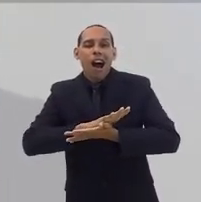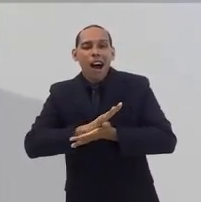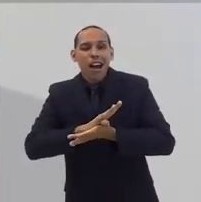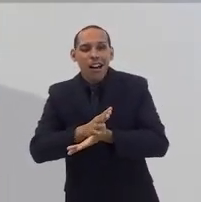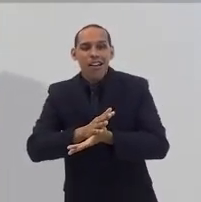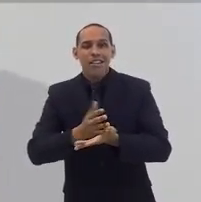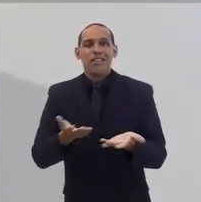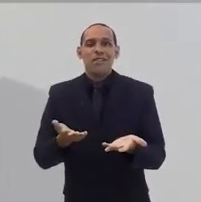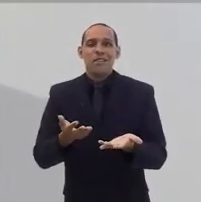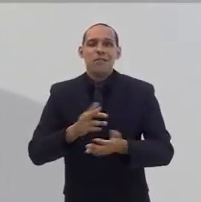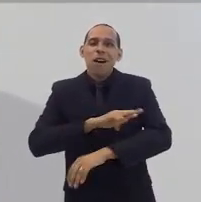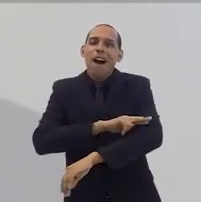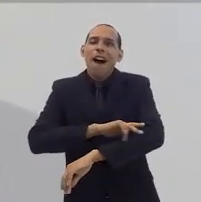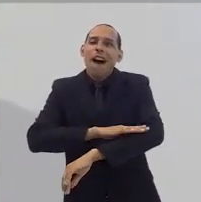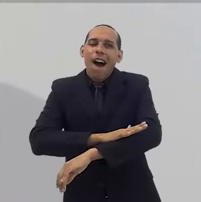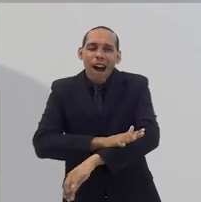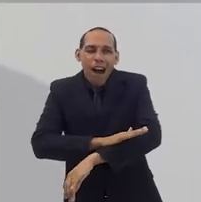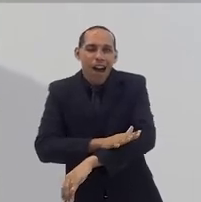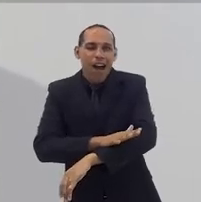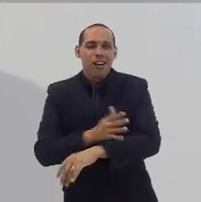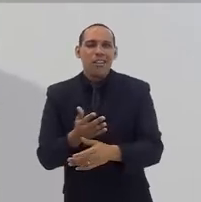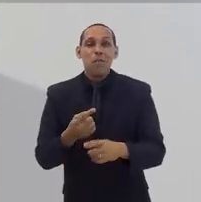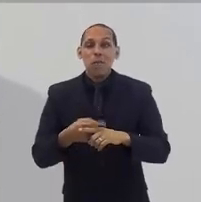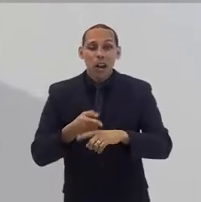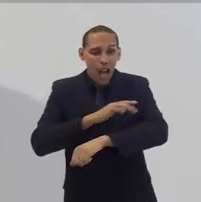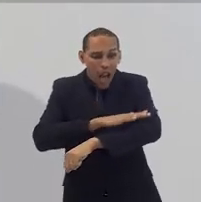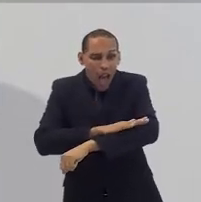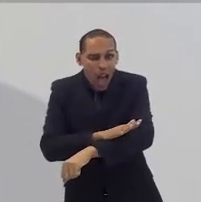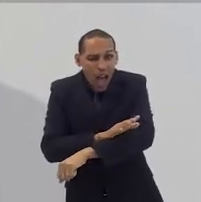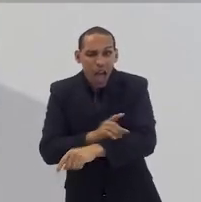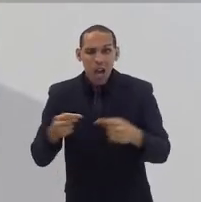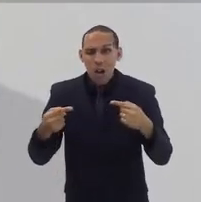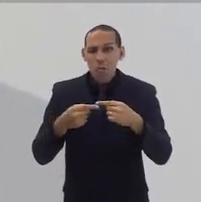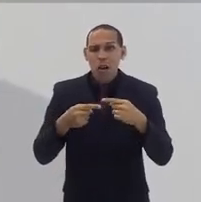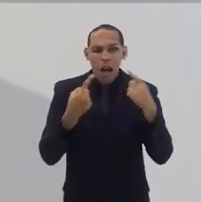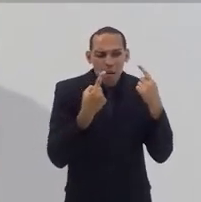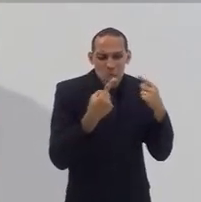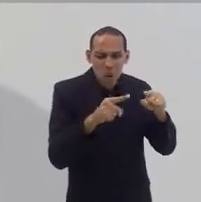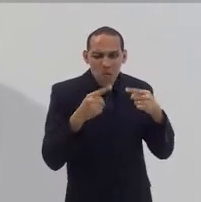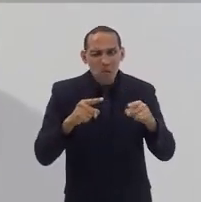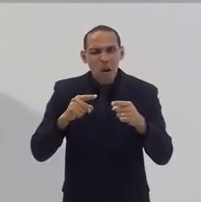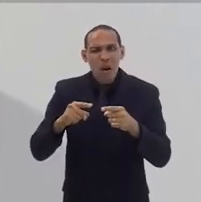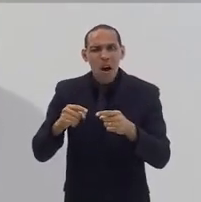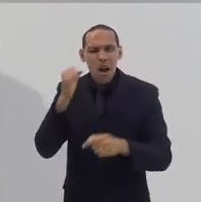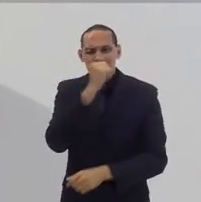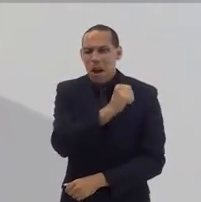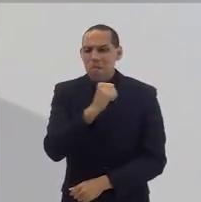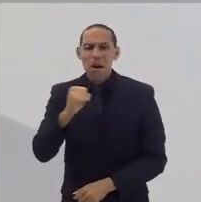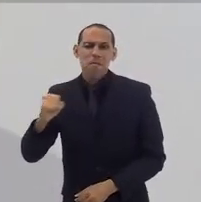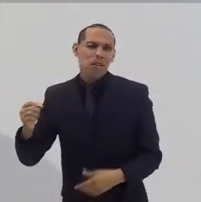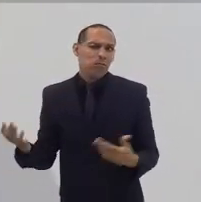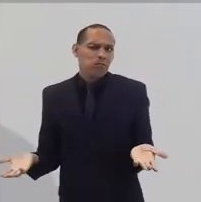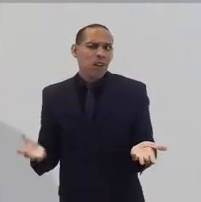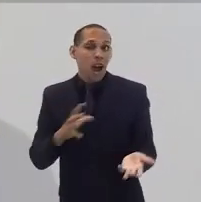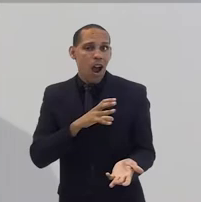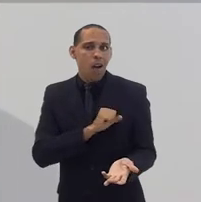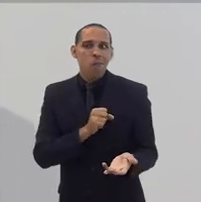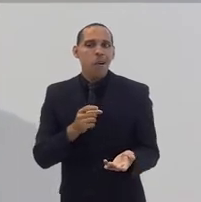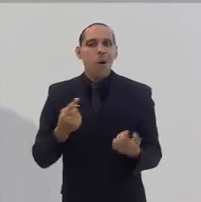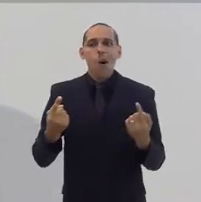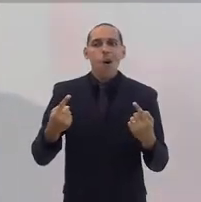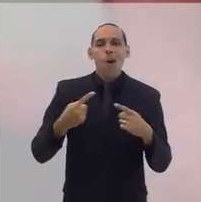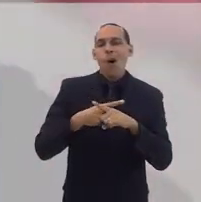uma forma de aniquilar, de provocar humilhação e sofrimento e de matar. O amor também vai